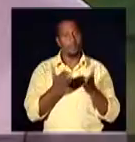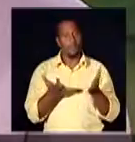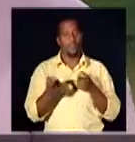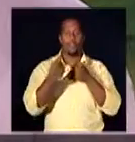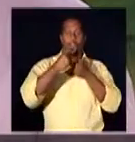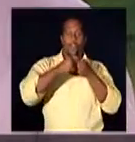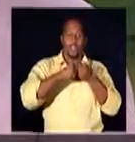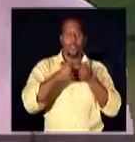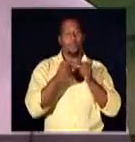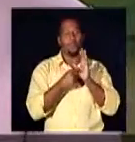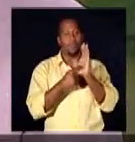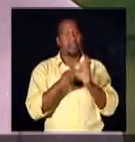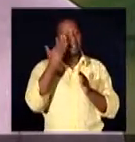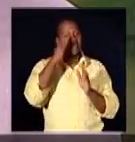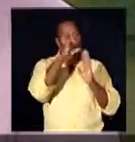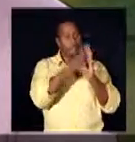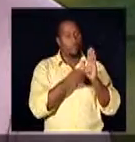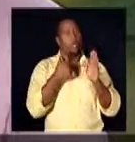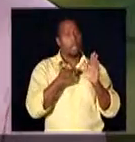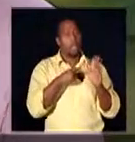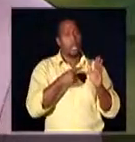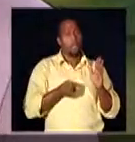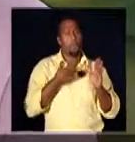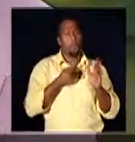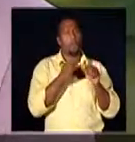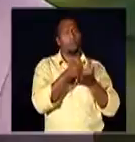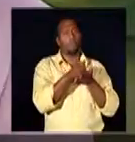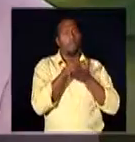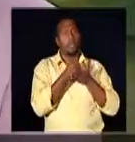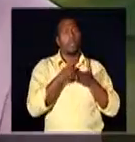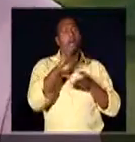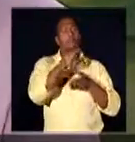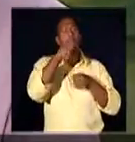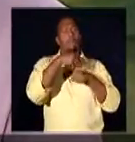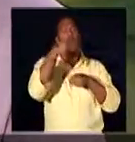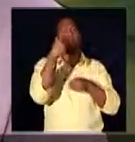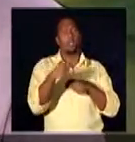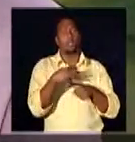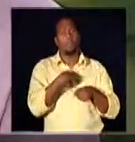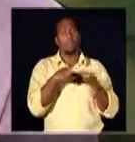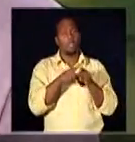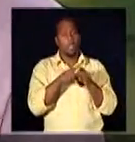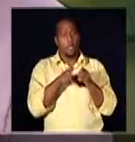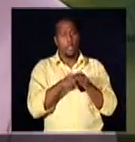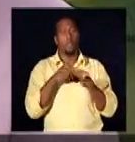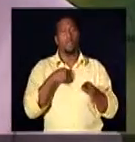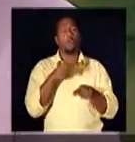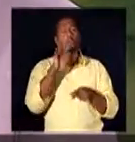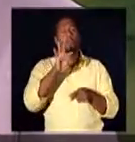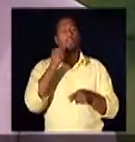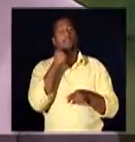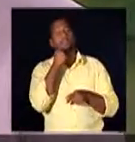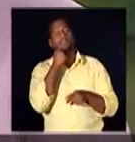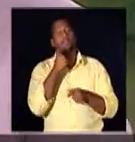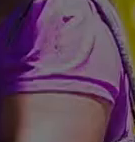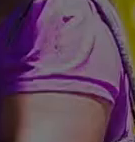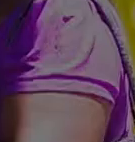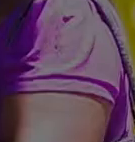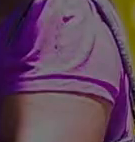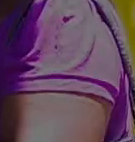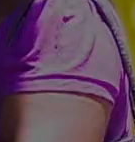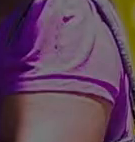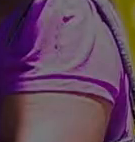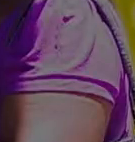Estamos de volta com o Entenda Direito, uma produção que conta com a parceria da Associação de Magistrados da Bahia e Unijorge.